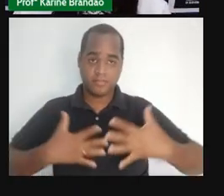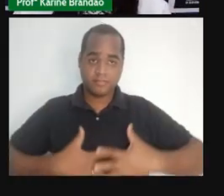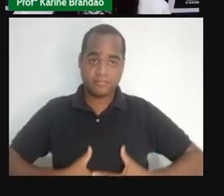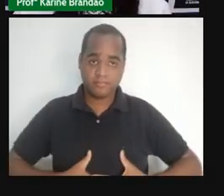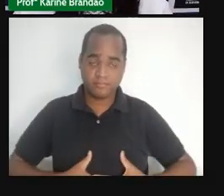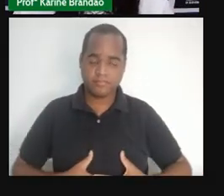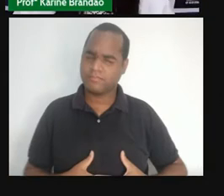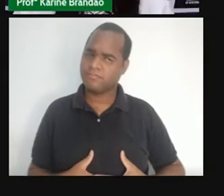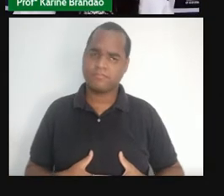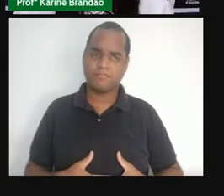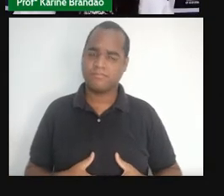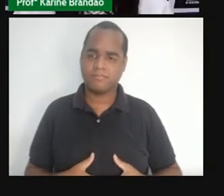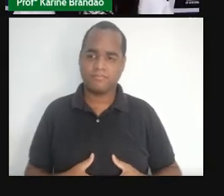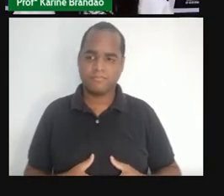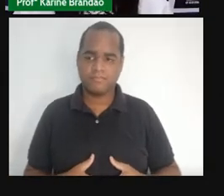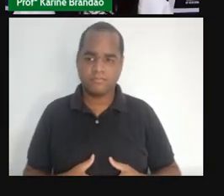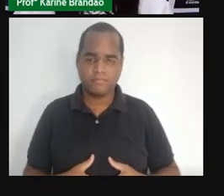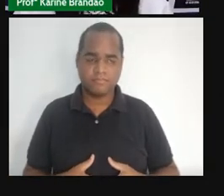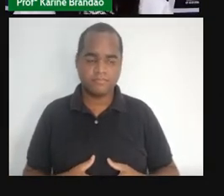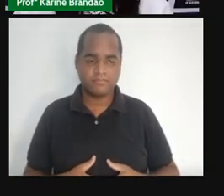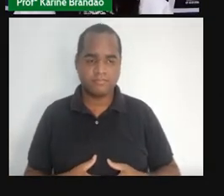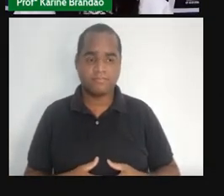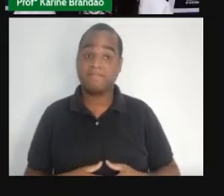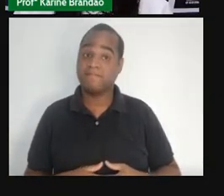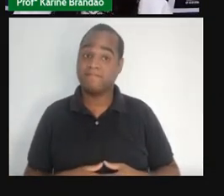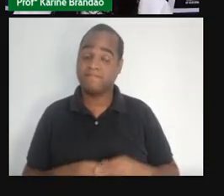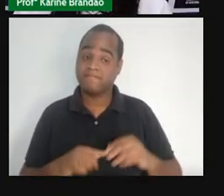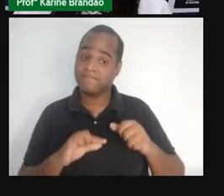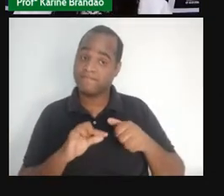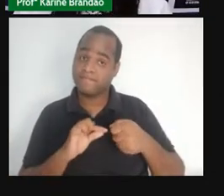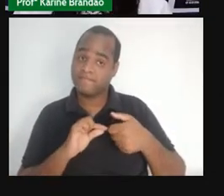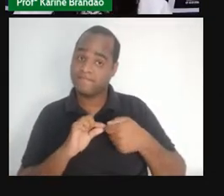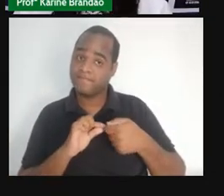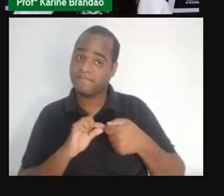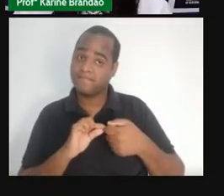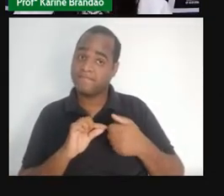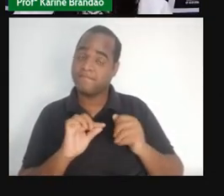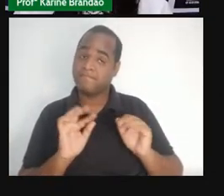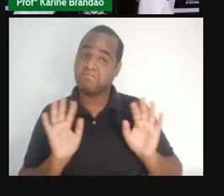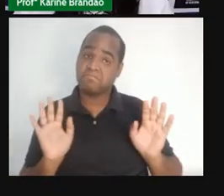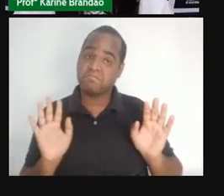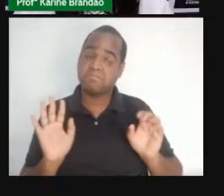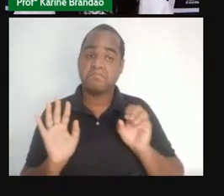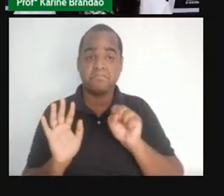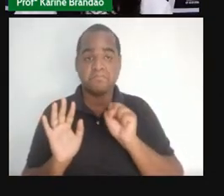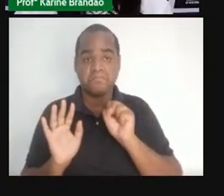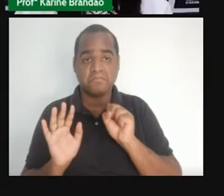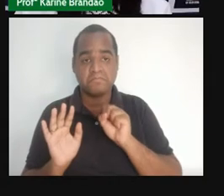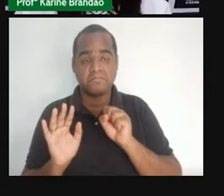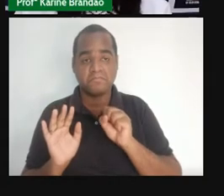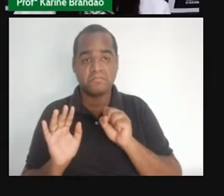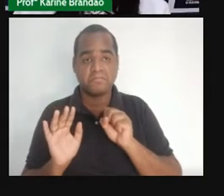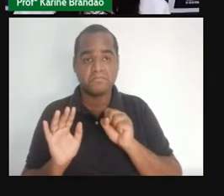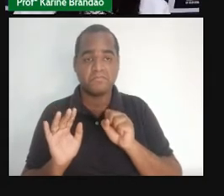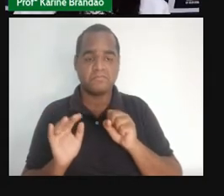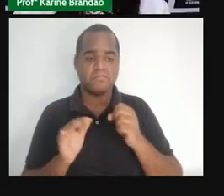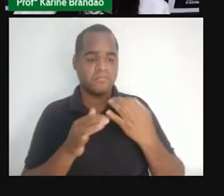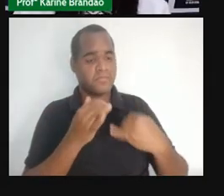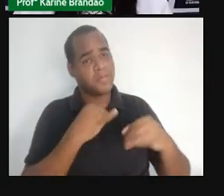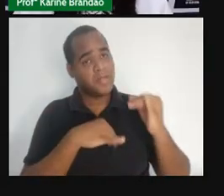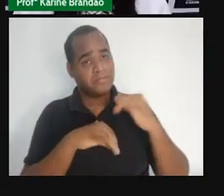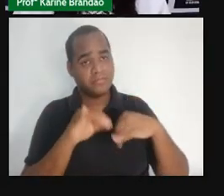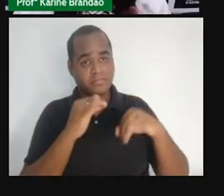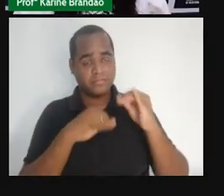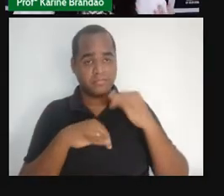Não, né? Manipulação de objetos cortantes? Hum, provavelmente sim. Emprego de substâncias químicas? Também,